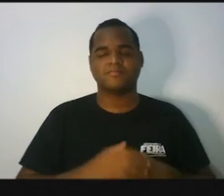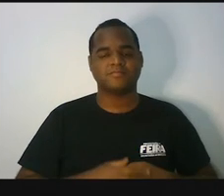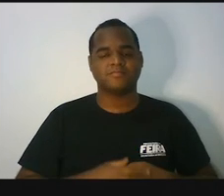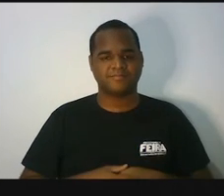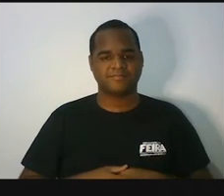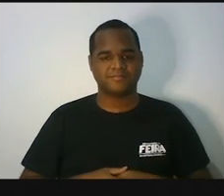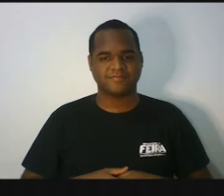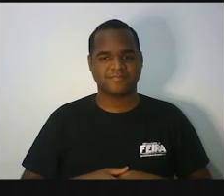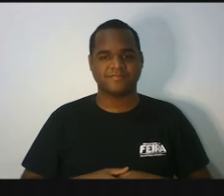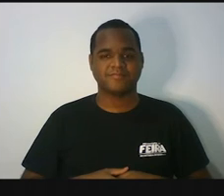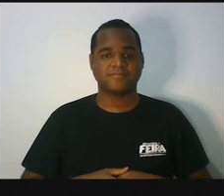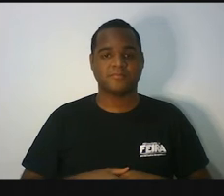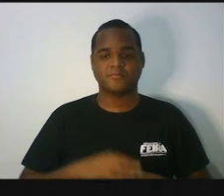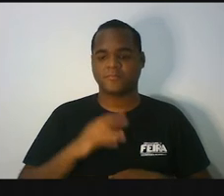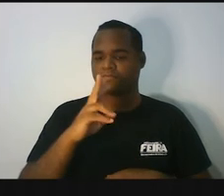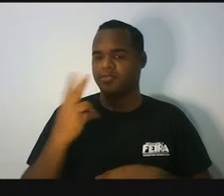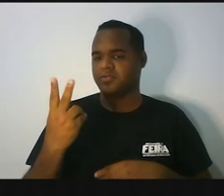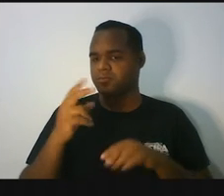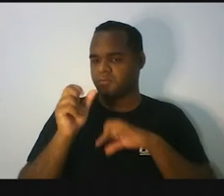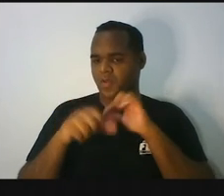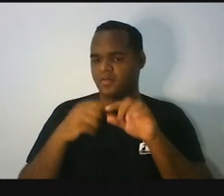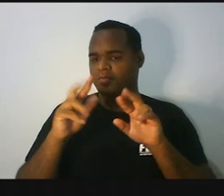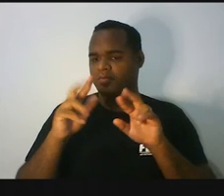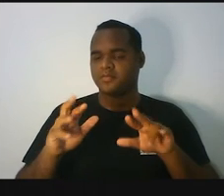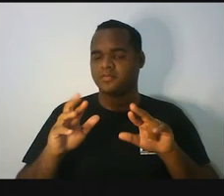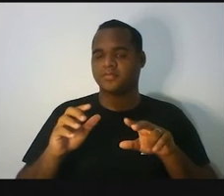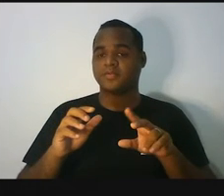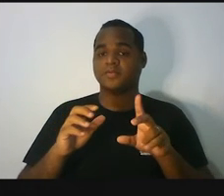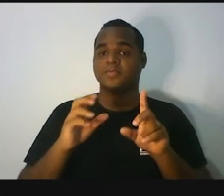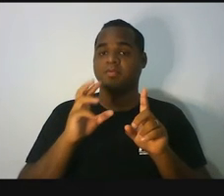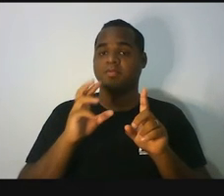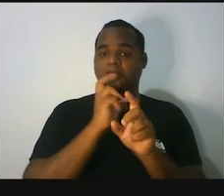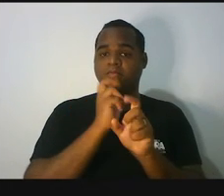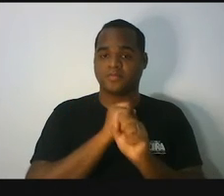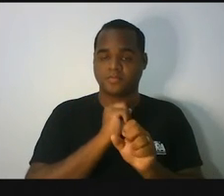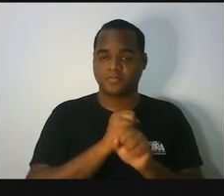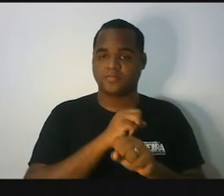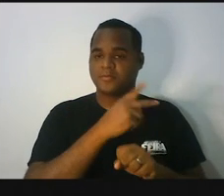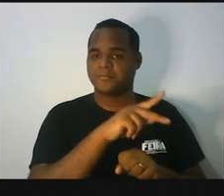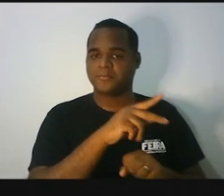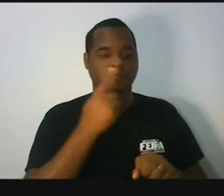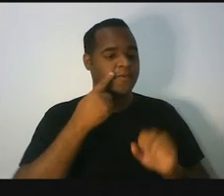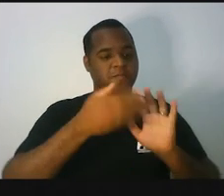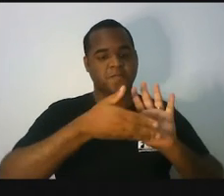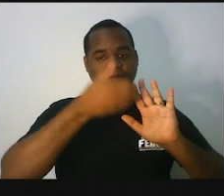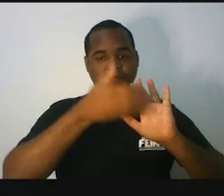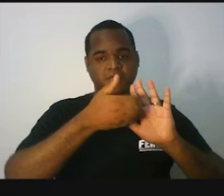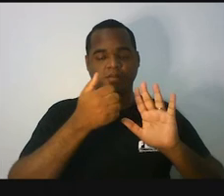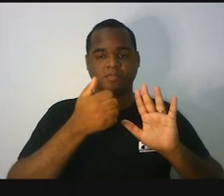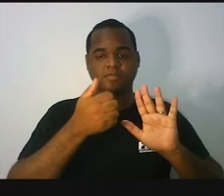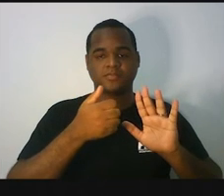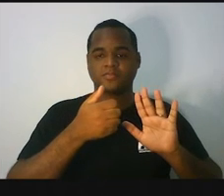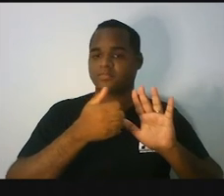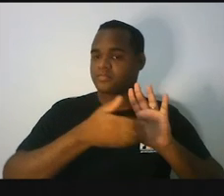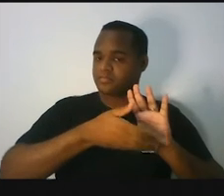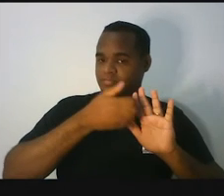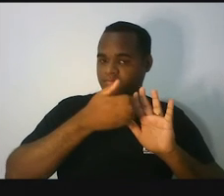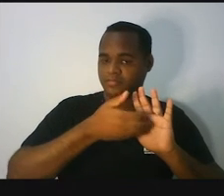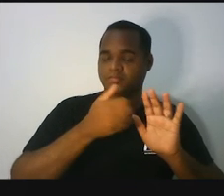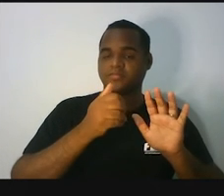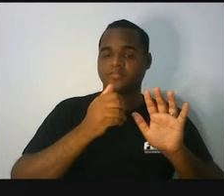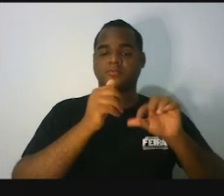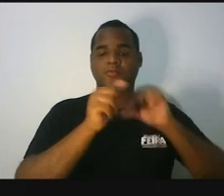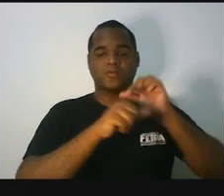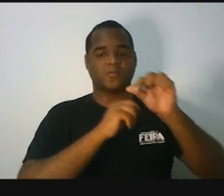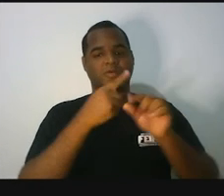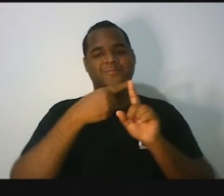você pensou de maneira inversa. Do total você tira ó tira é o inverso